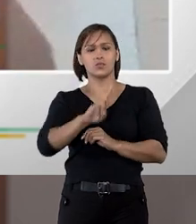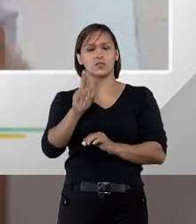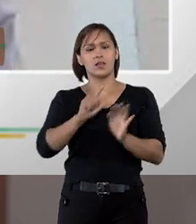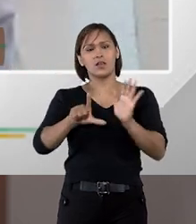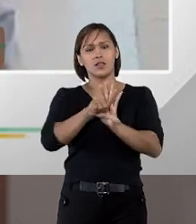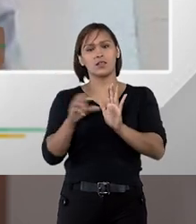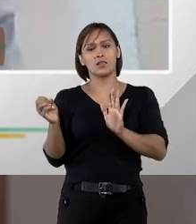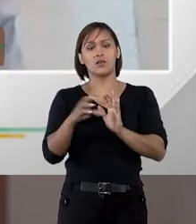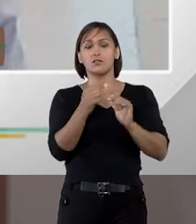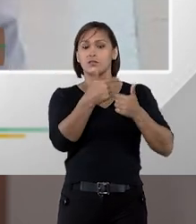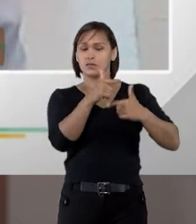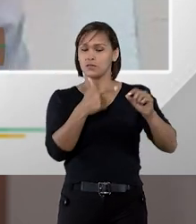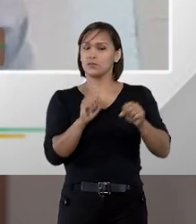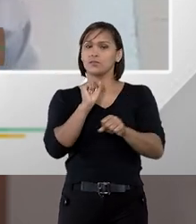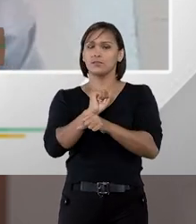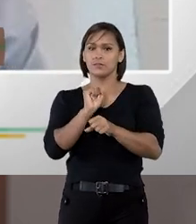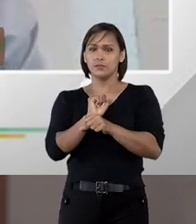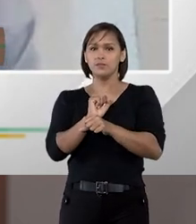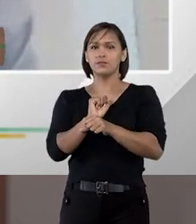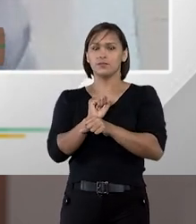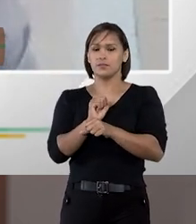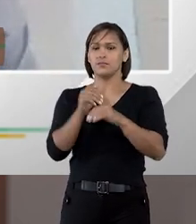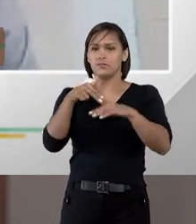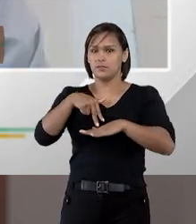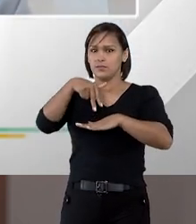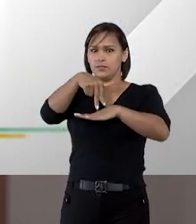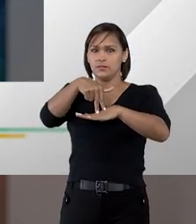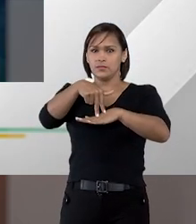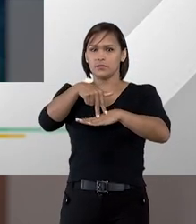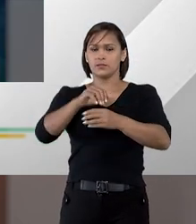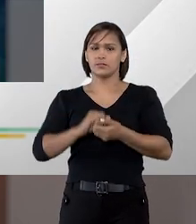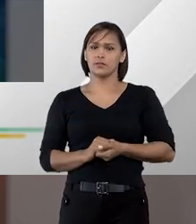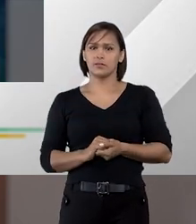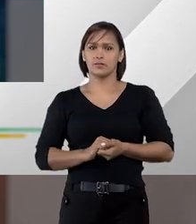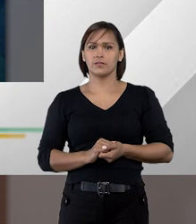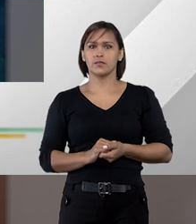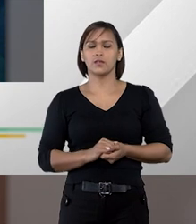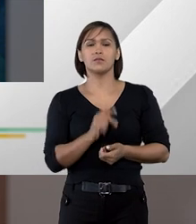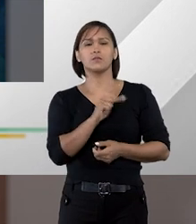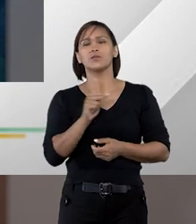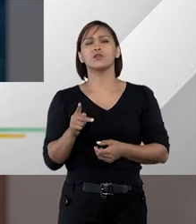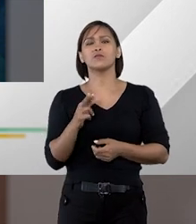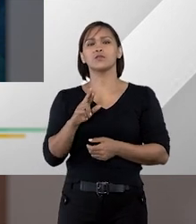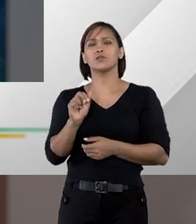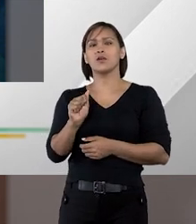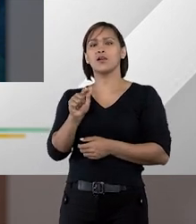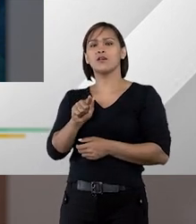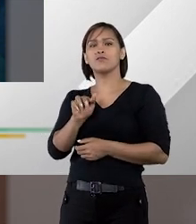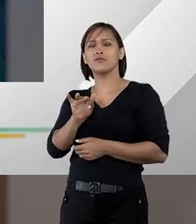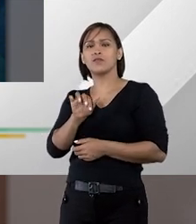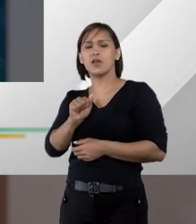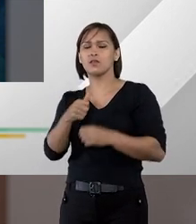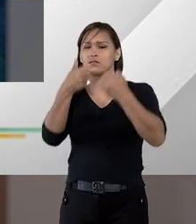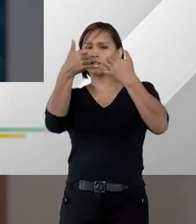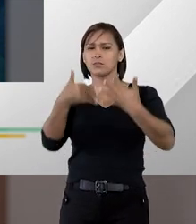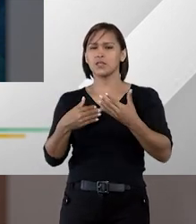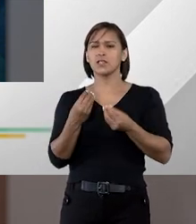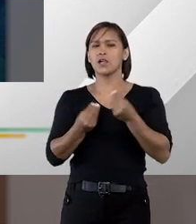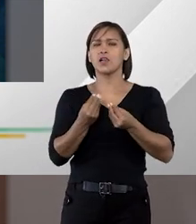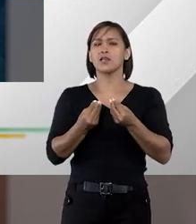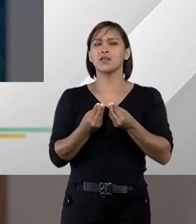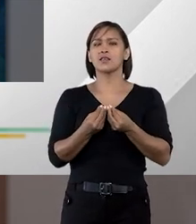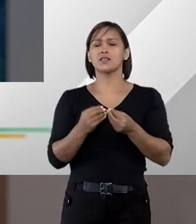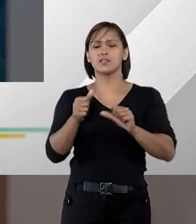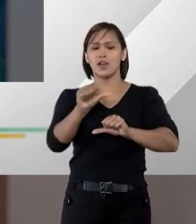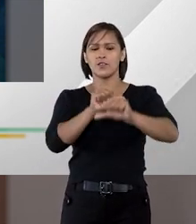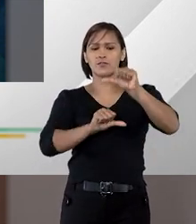os outros vão muitas vezes aguardar até mesmo esses posicionamentos. E professor Rafael, você poderia explicar para a gente o que vem a